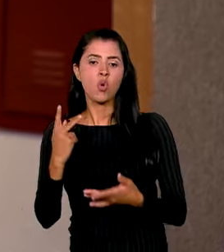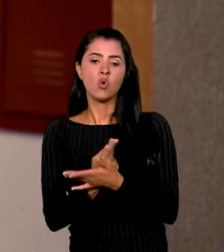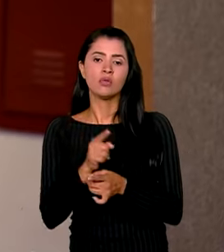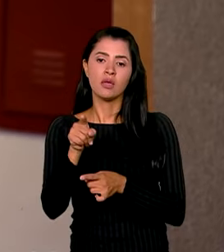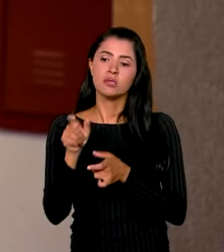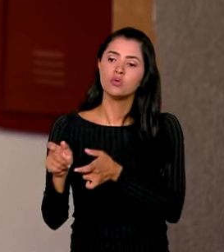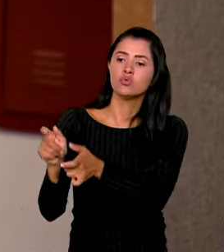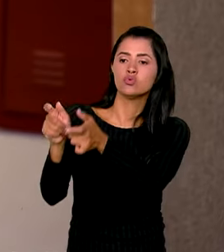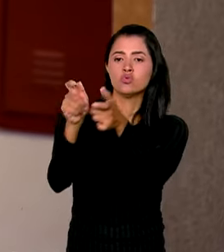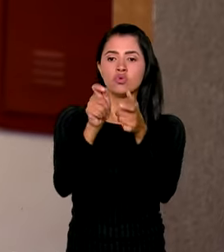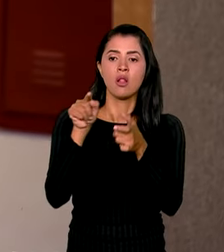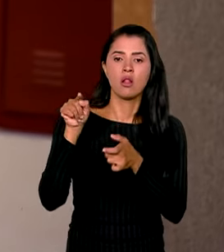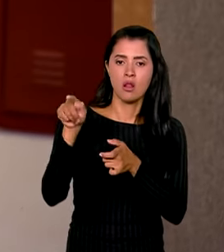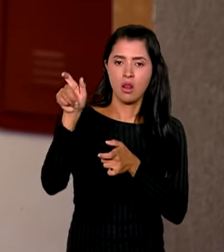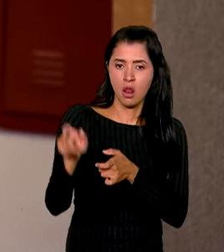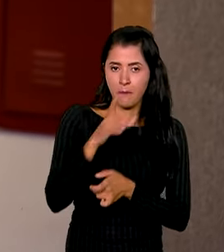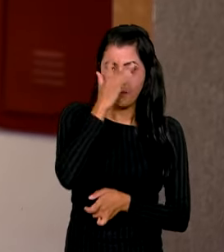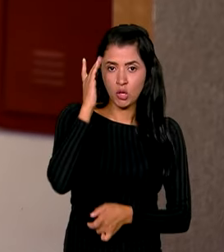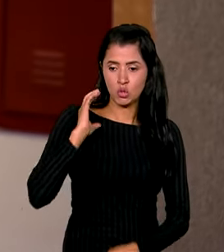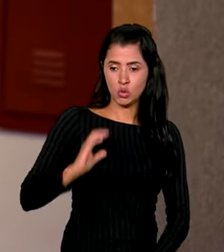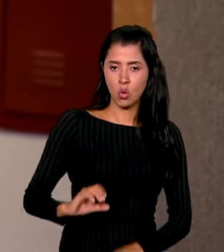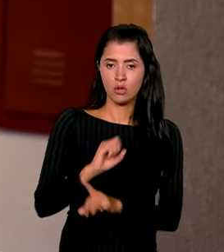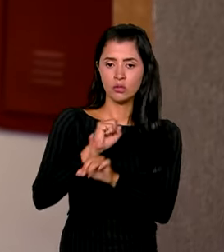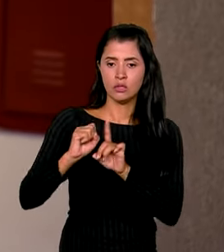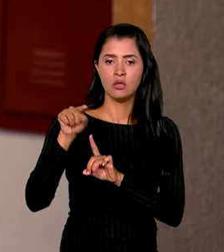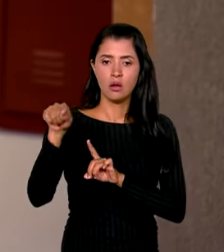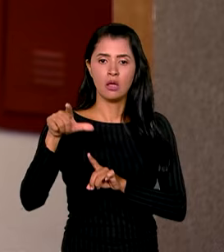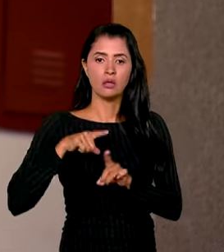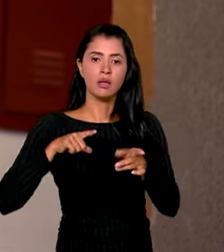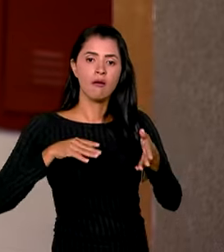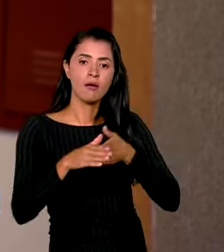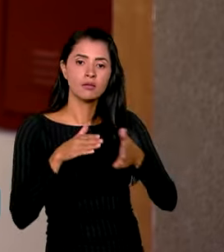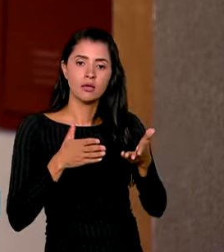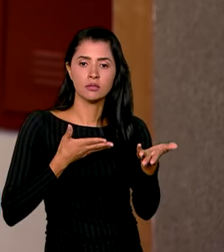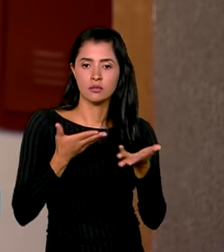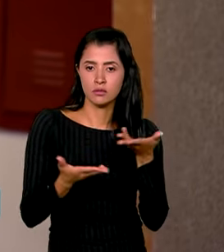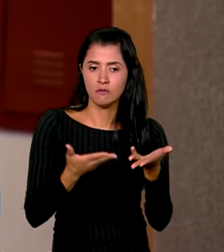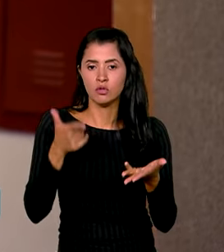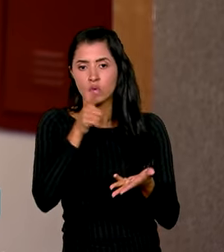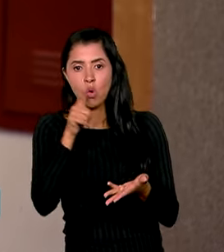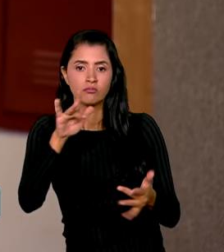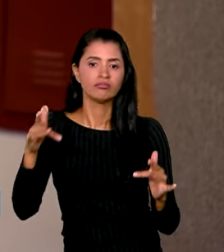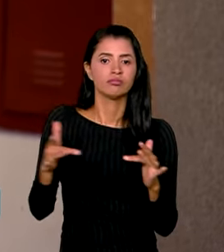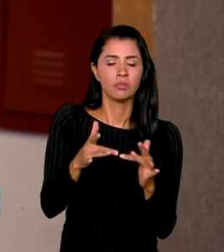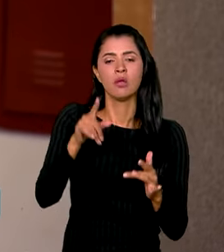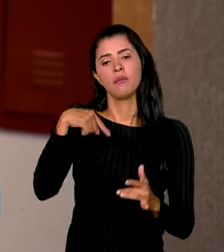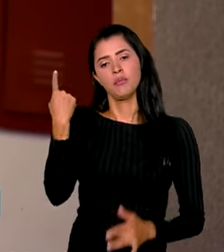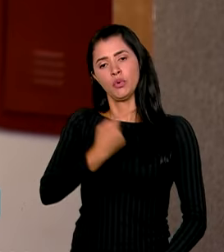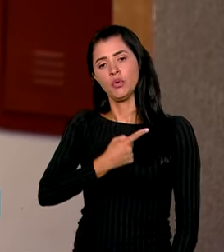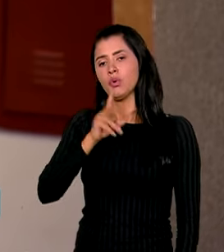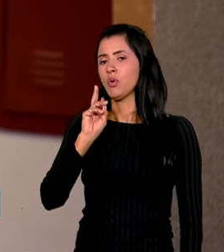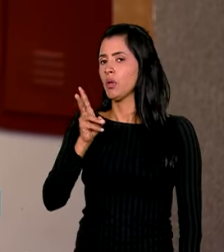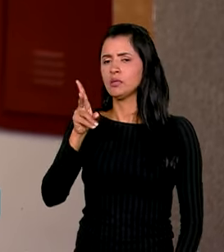É ali que o cidadão, que a cidadã, que a sociedade tem acesso ao serviço. E, para nós, é sempre um